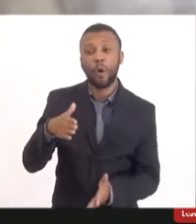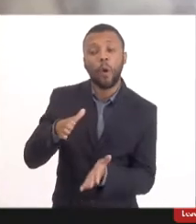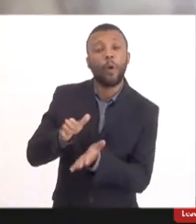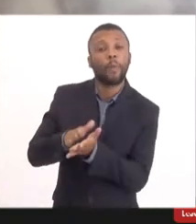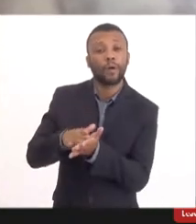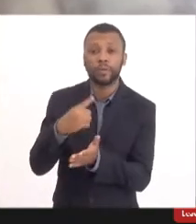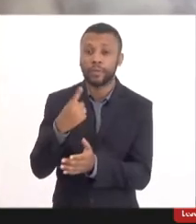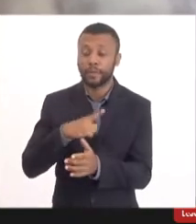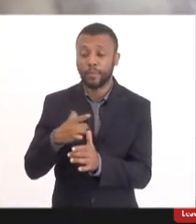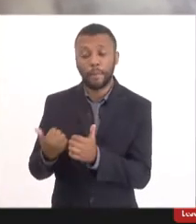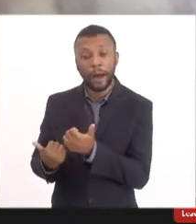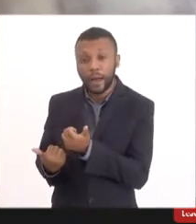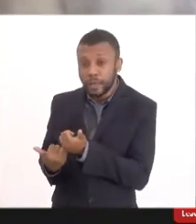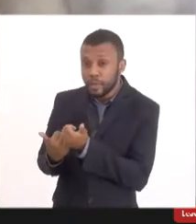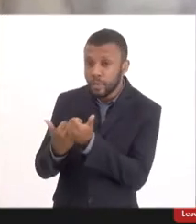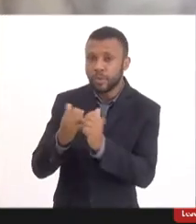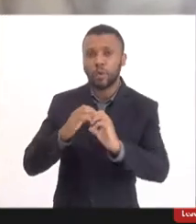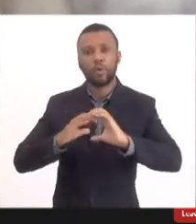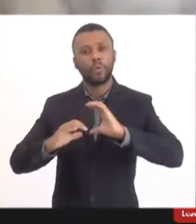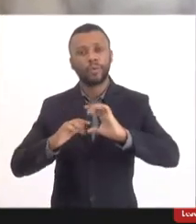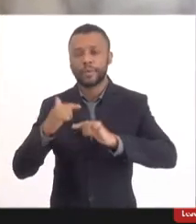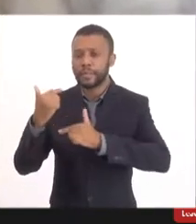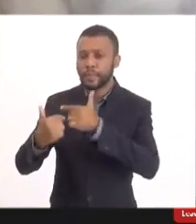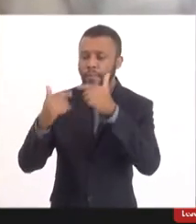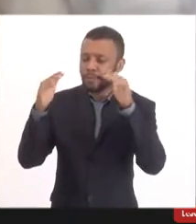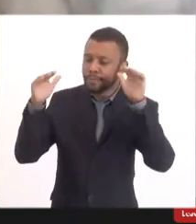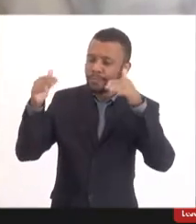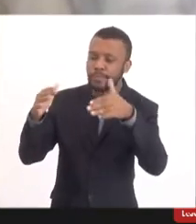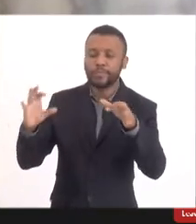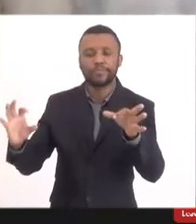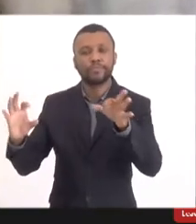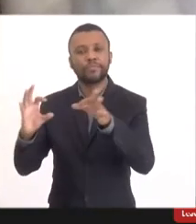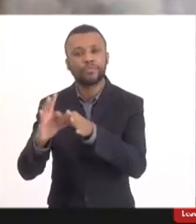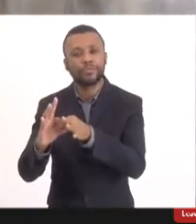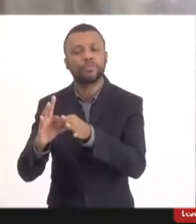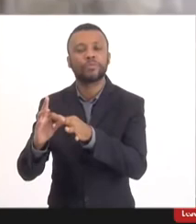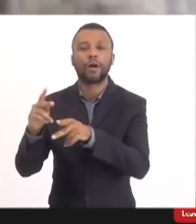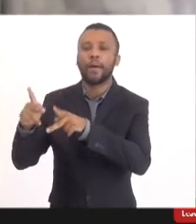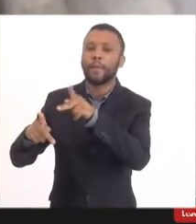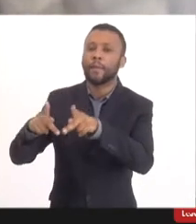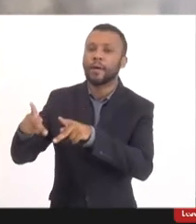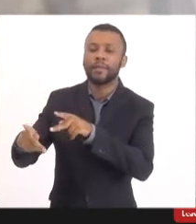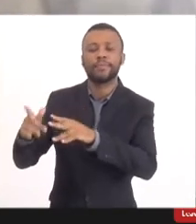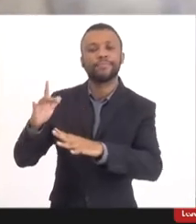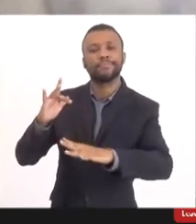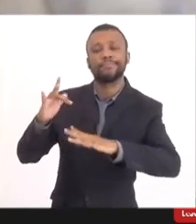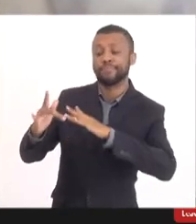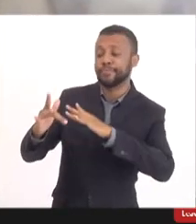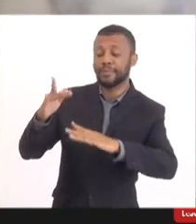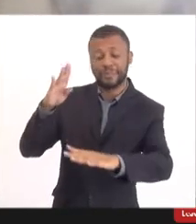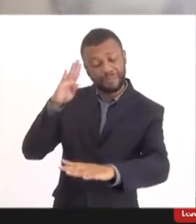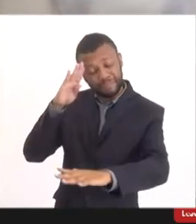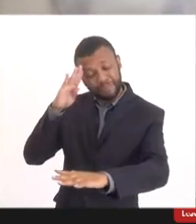assessoria de comunicação que trabalha com a população, principalmente através de redes sociais, que talvez hoje é o canal mais